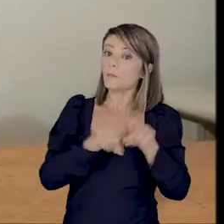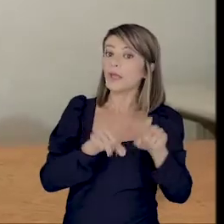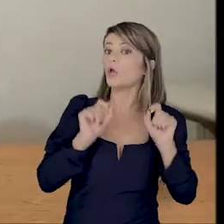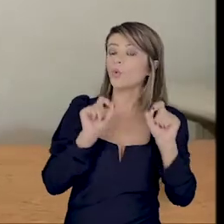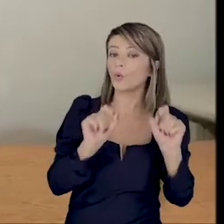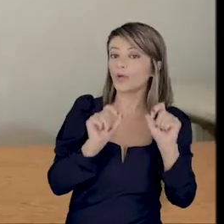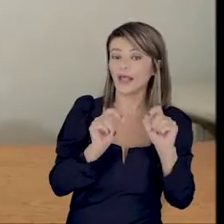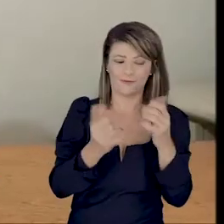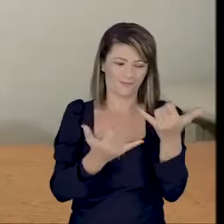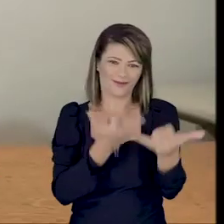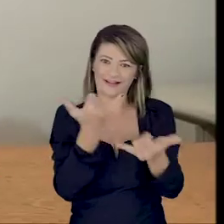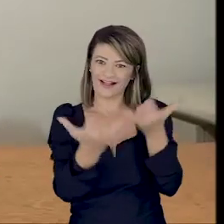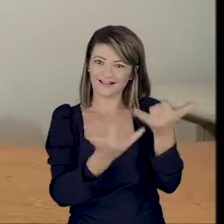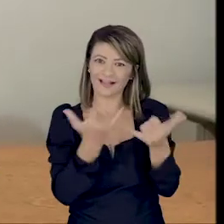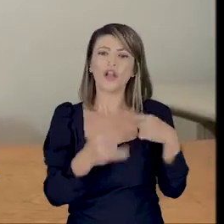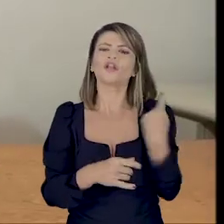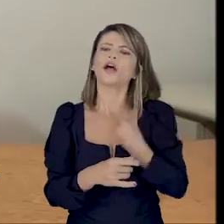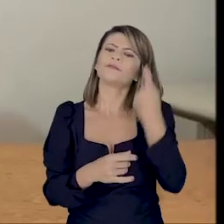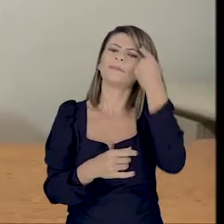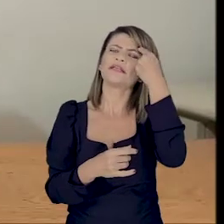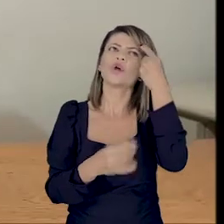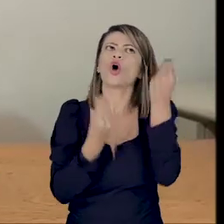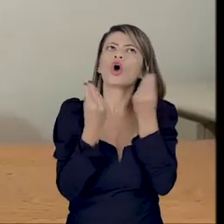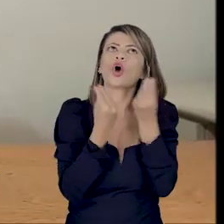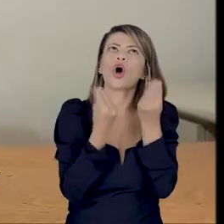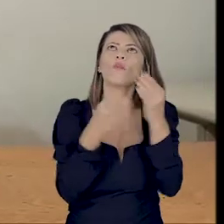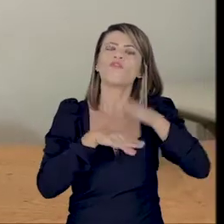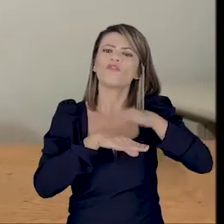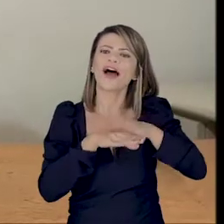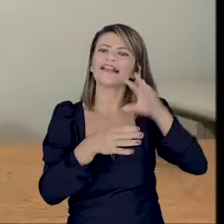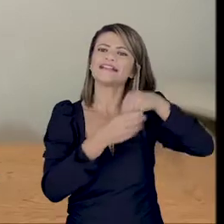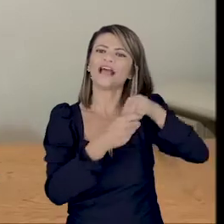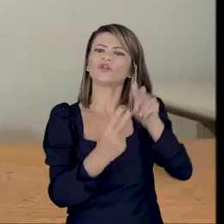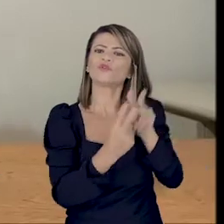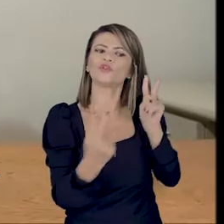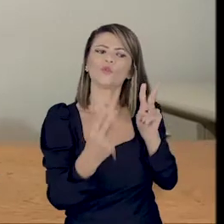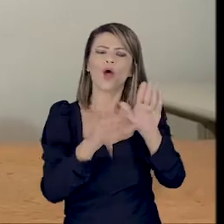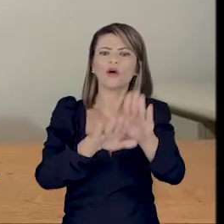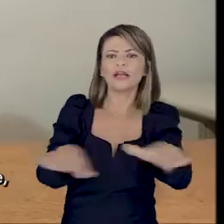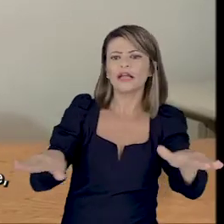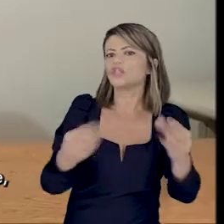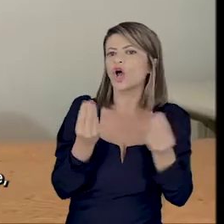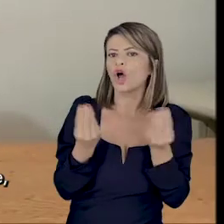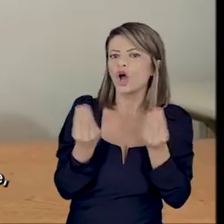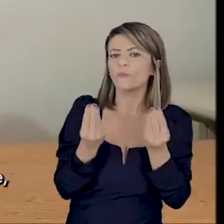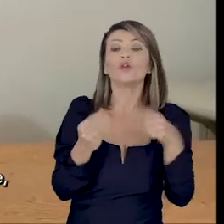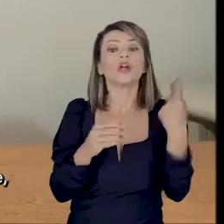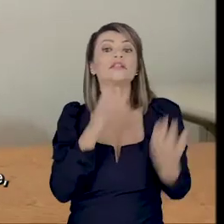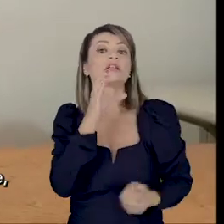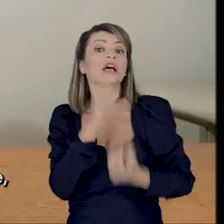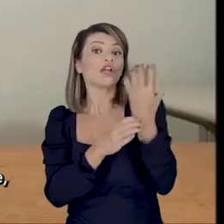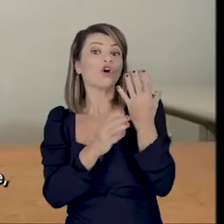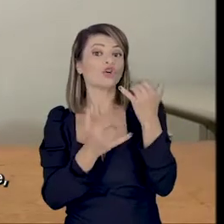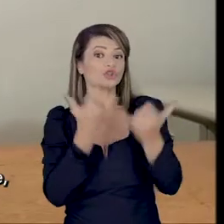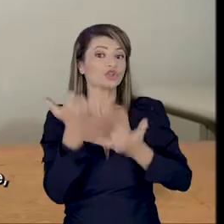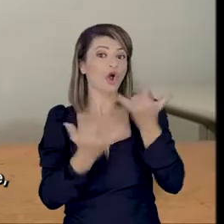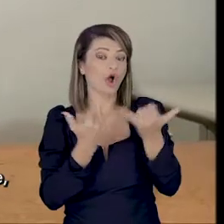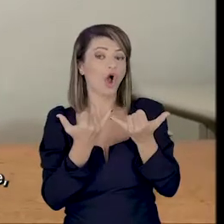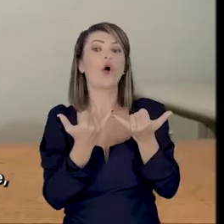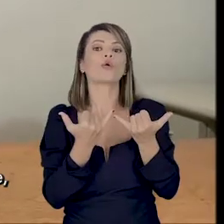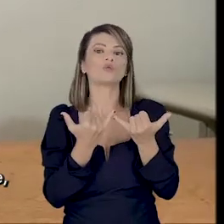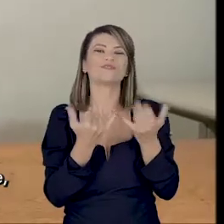Também os jogos, a gente pensou em como manter essa interação com a criança e a gente criou alguns jogos